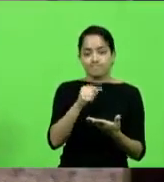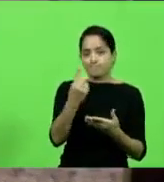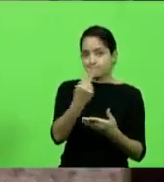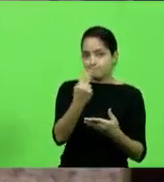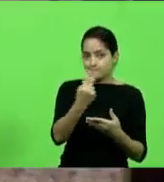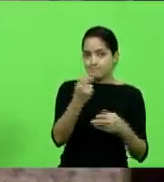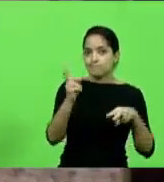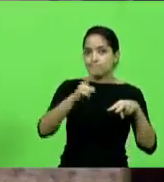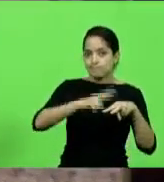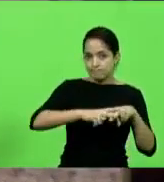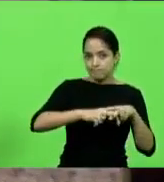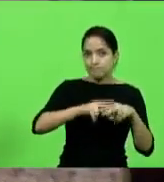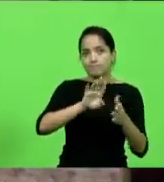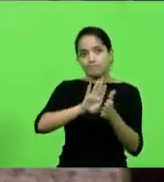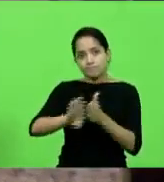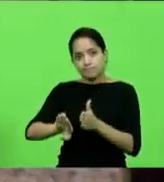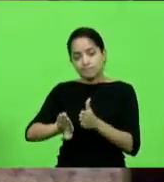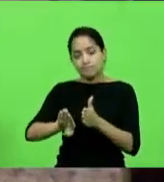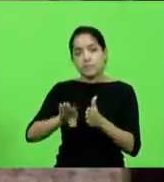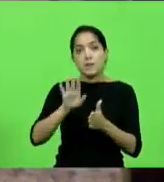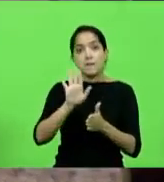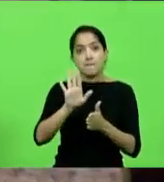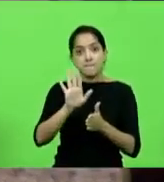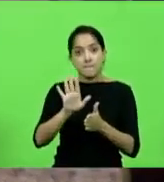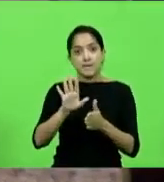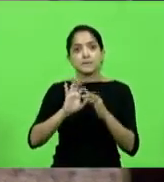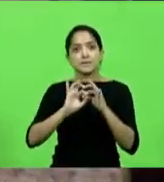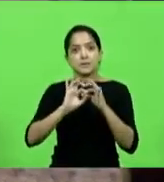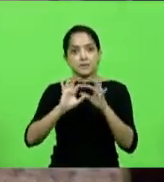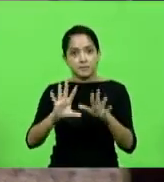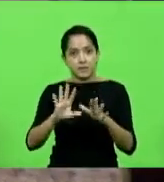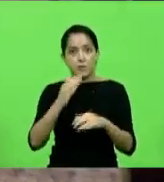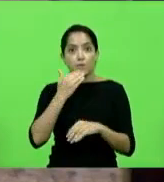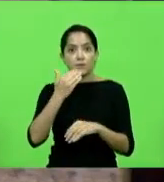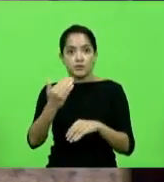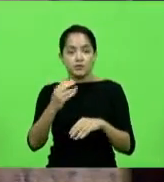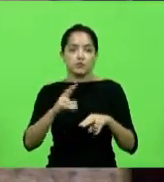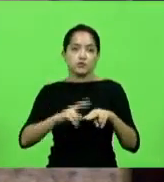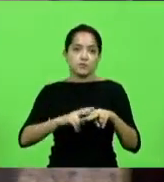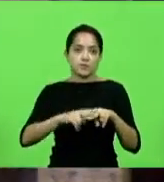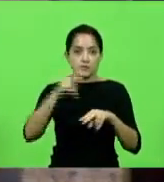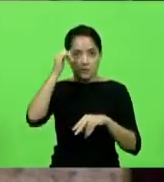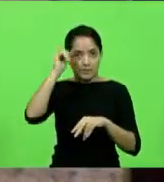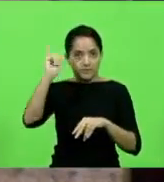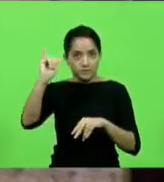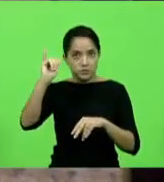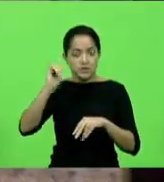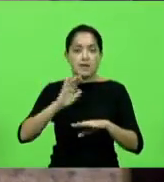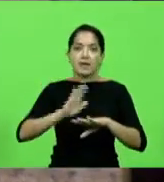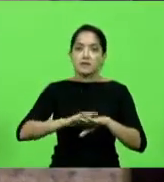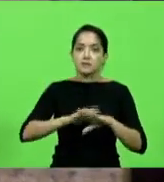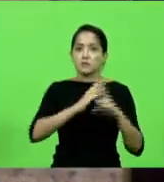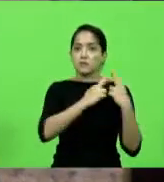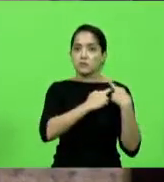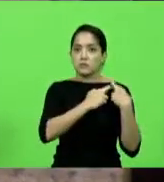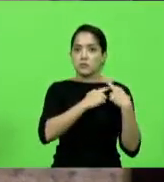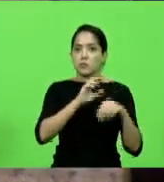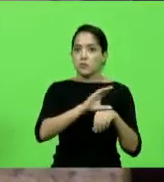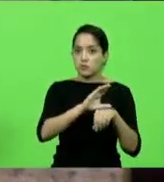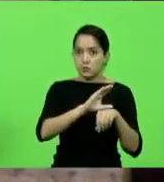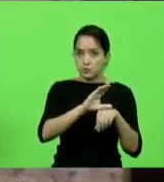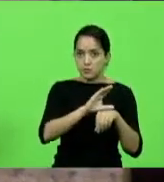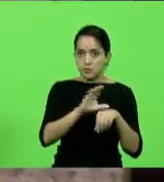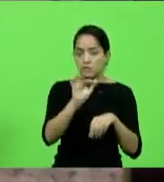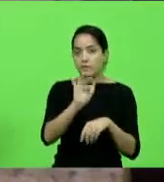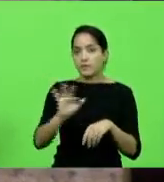também vão deixar de existir. mas nós temos que deliberar sim sobre o pedido de prisão preventiva e esta competência constitucional, federal e estadual da